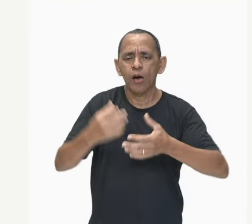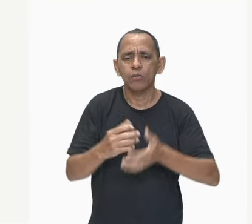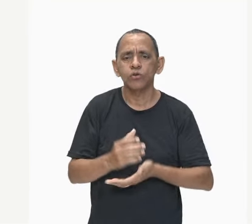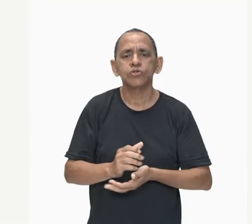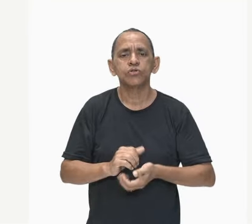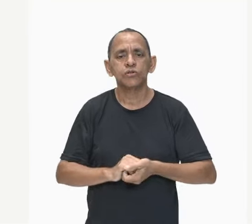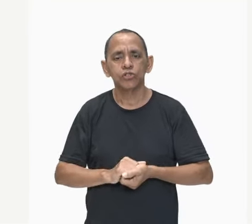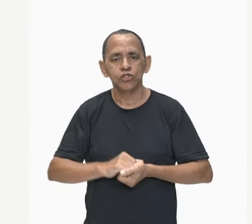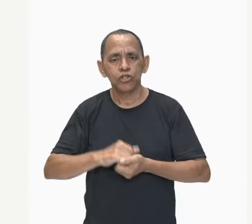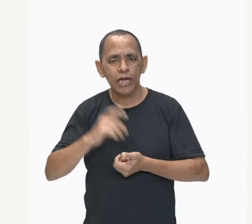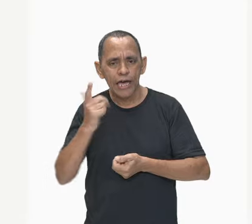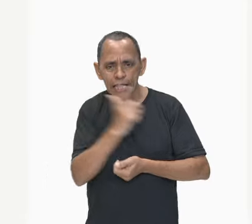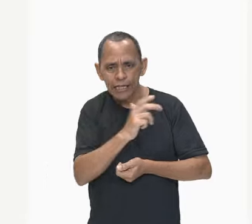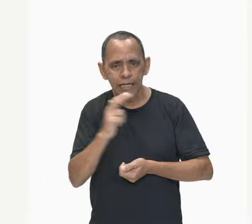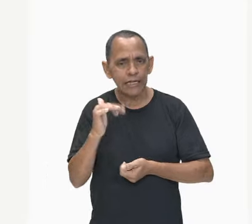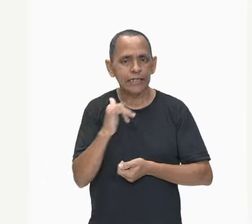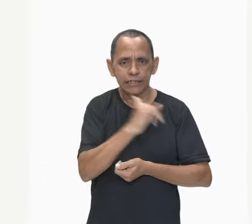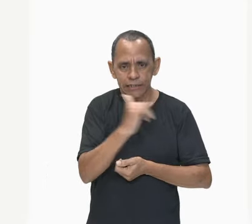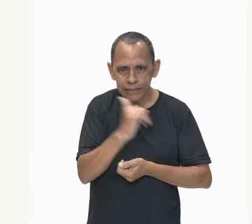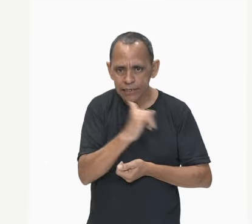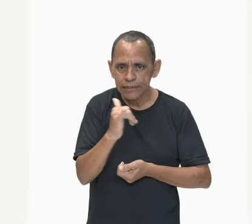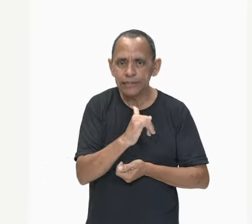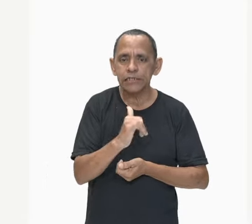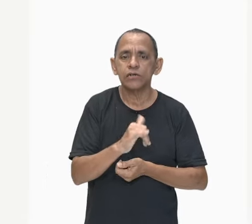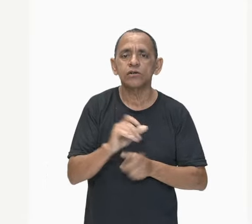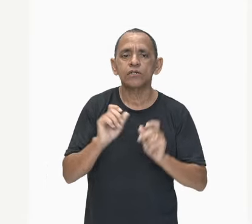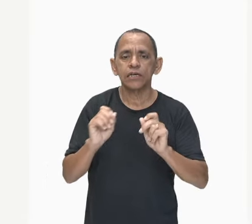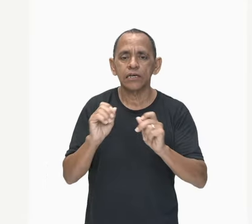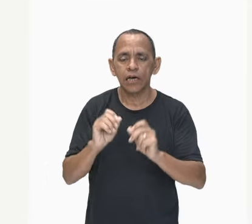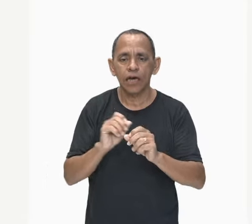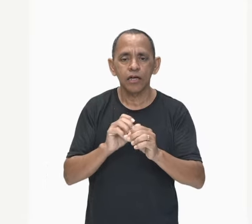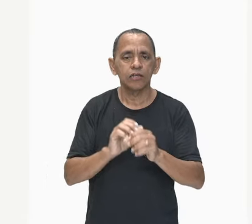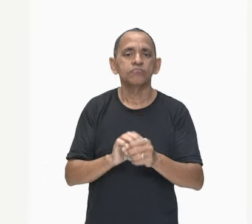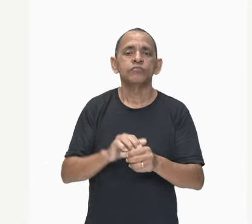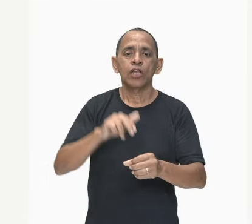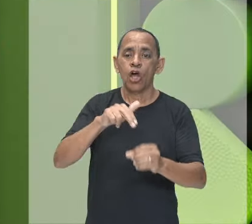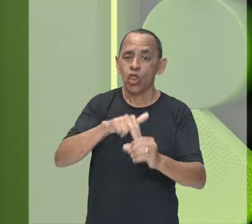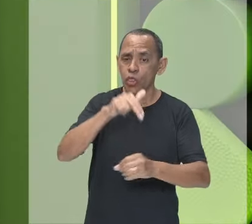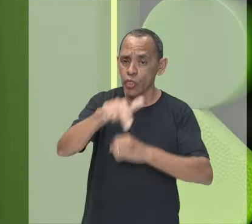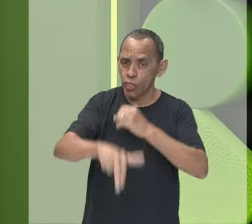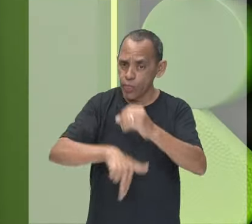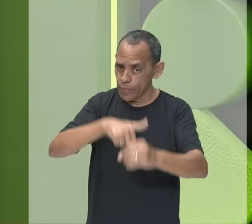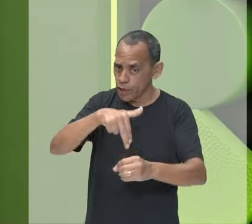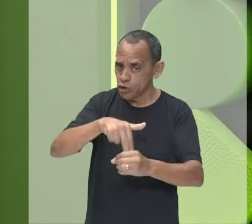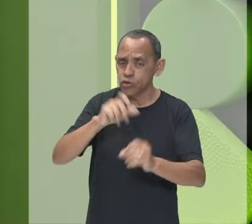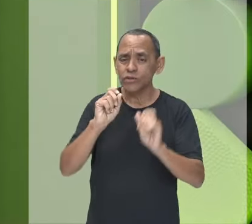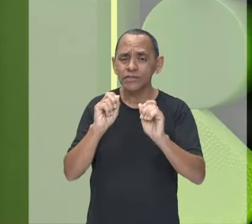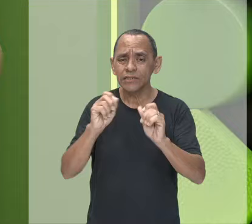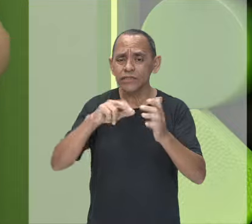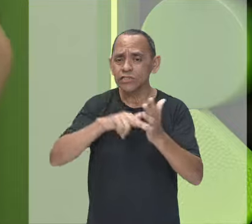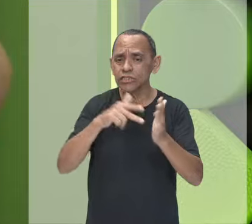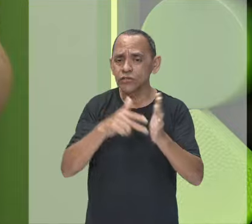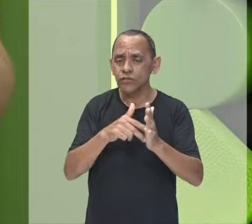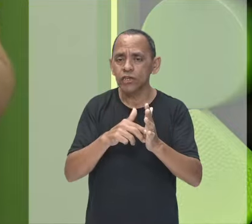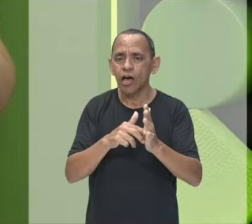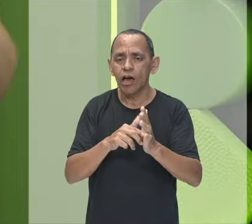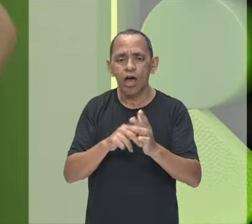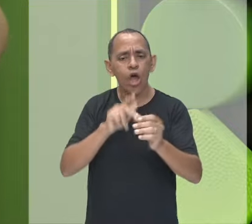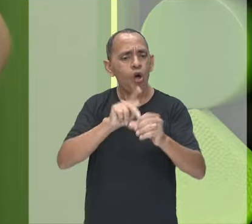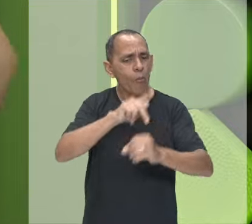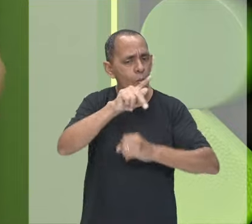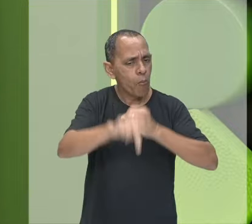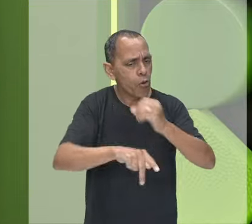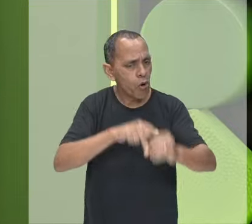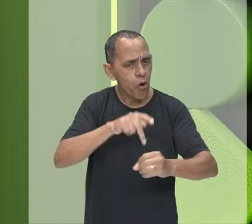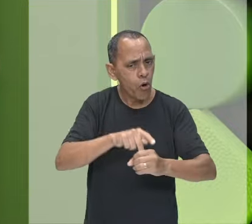corpos eletrizados, você tem corpo neutro, número de prótons iguais a número de elétrons. Corpo